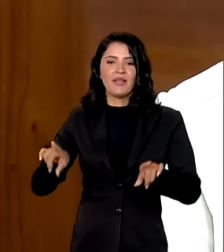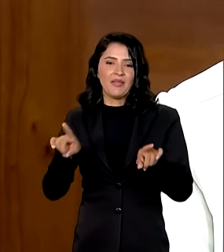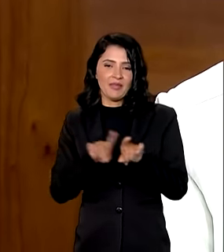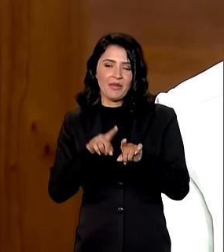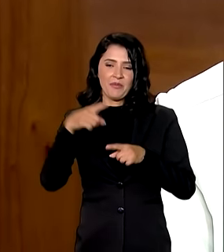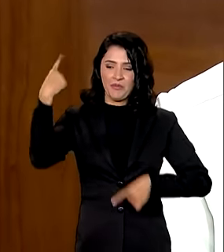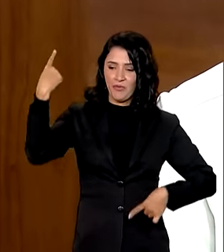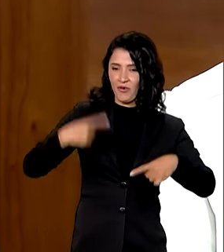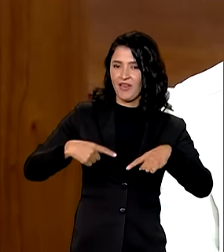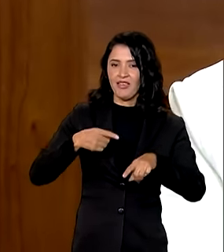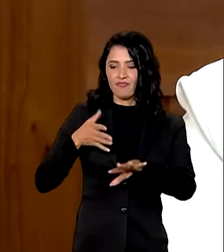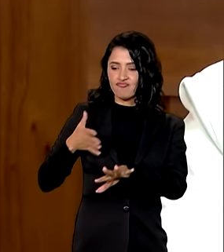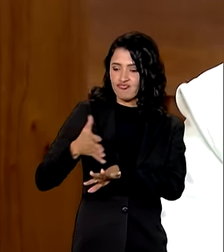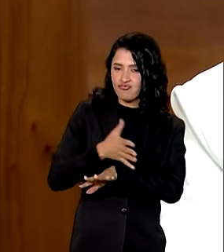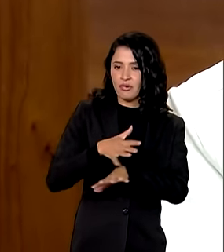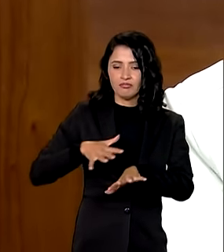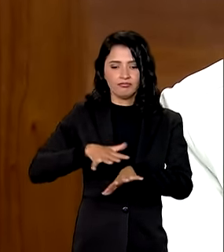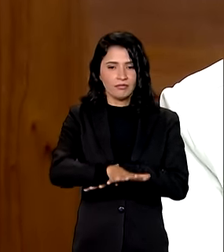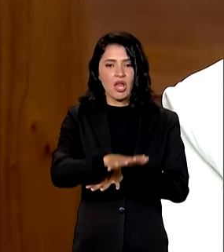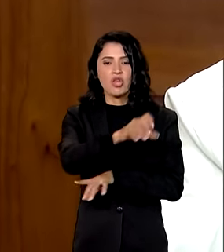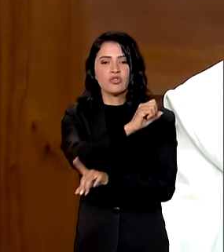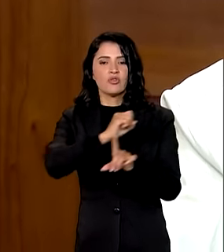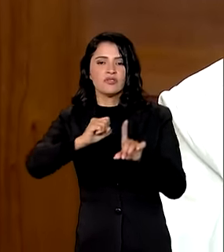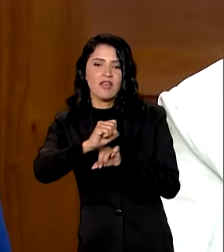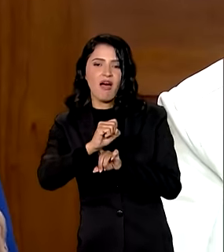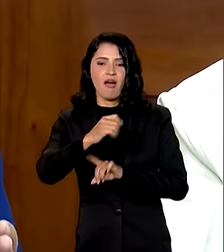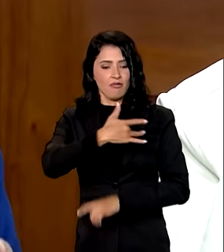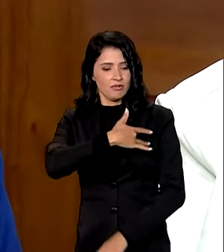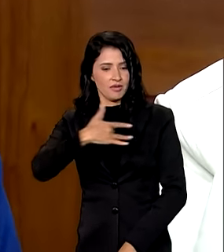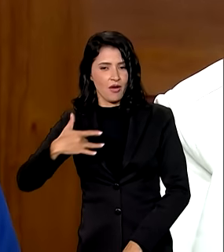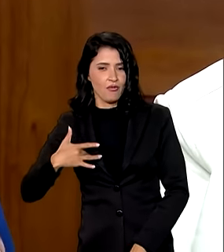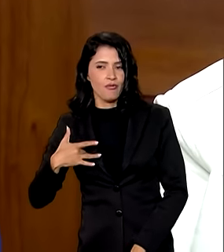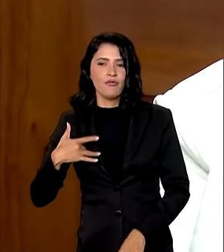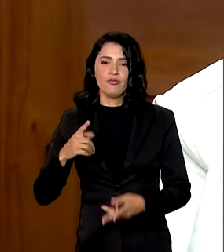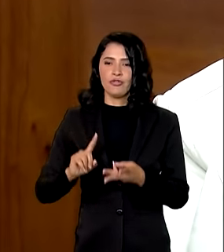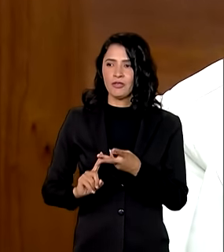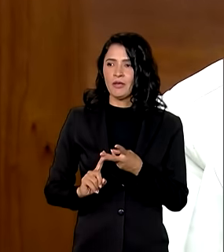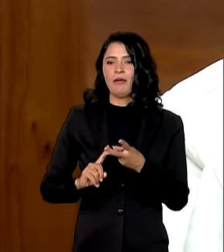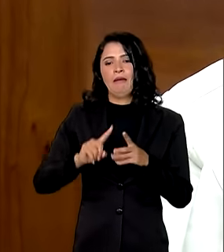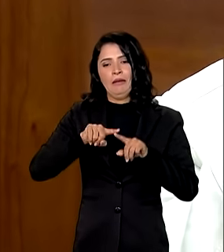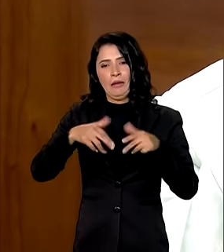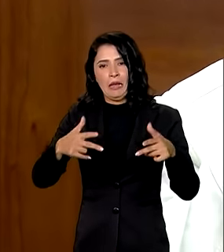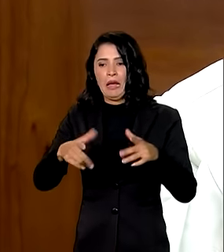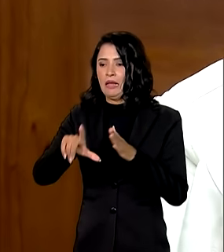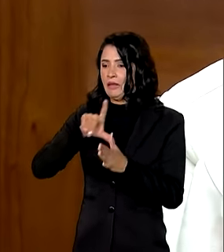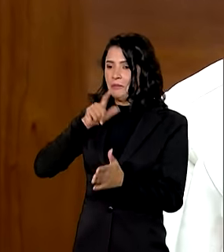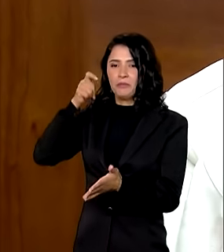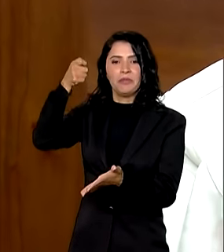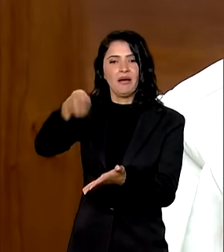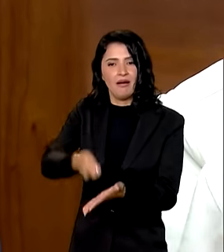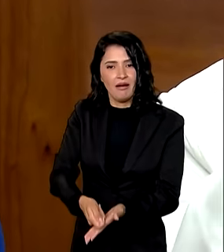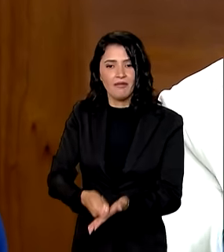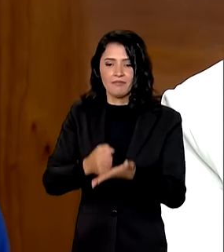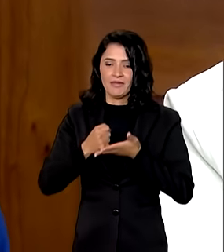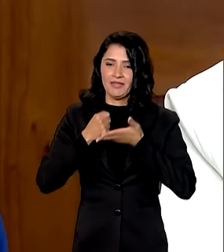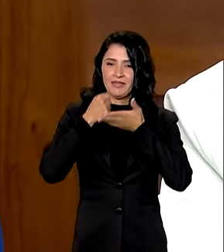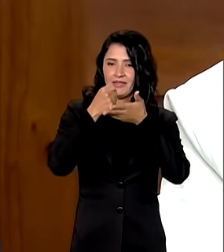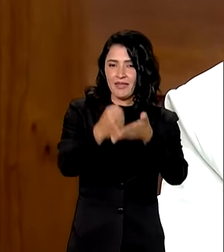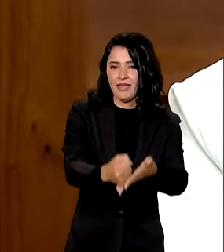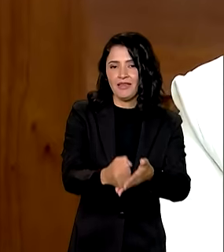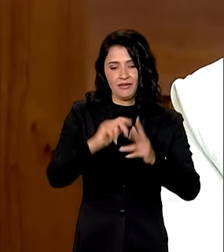políticas nas transversalidades sociais, de saúde pública, de benefícios antecipados, de assistência